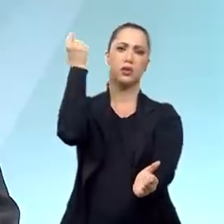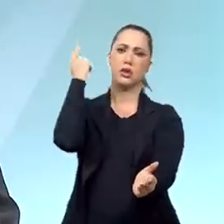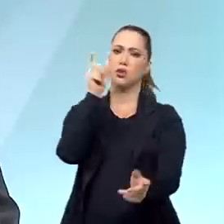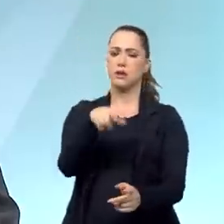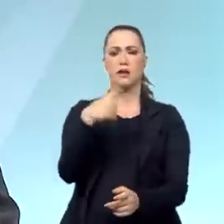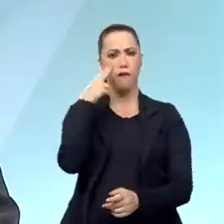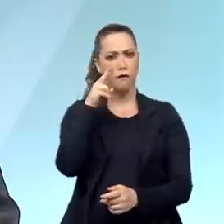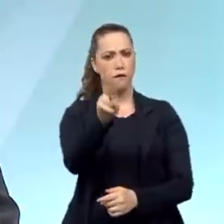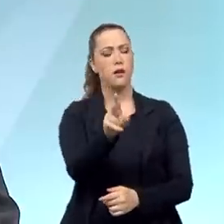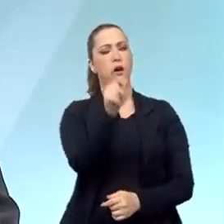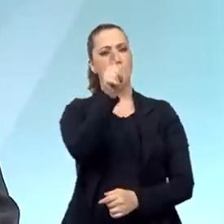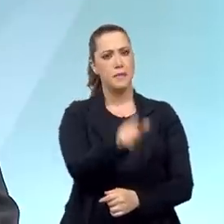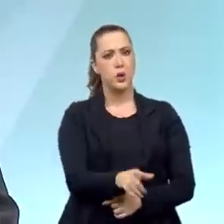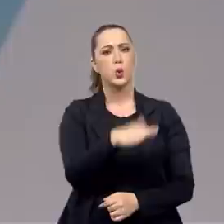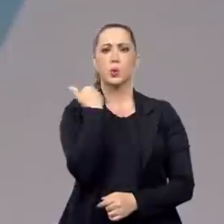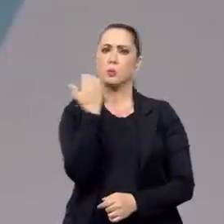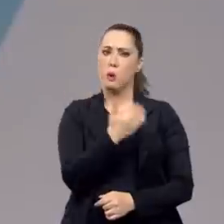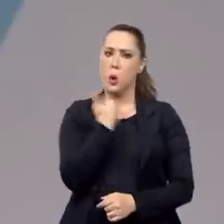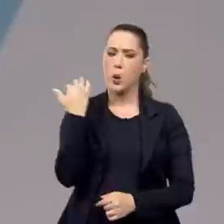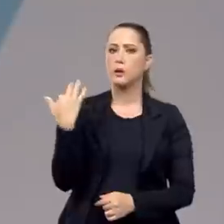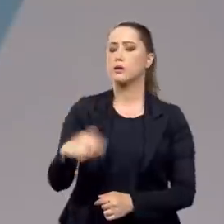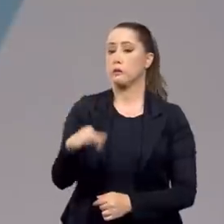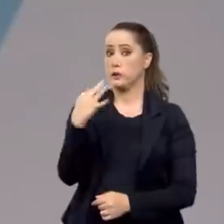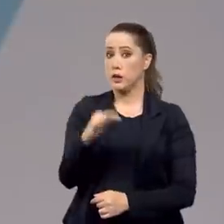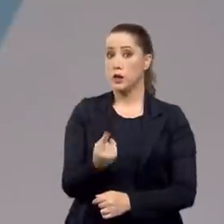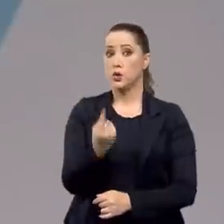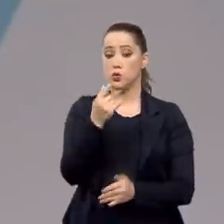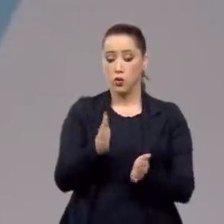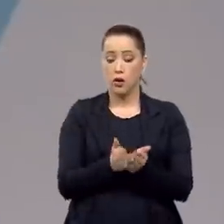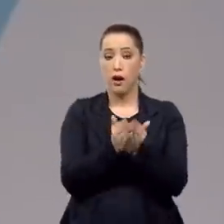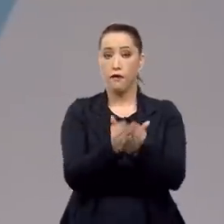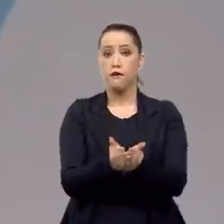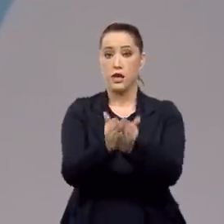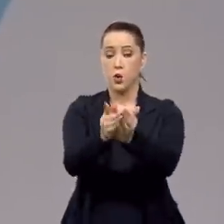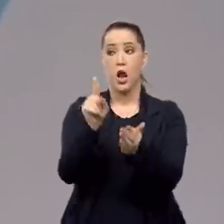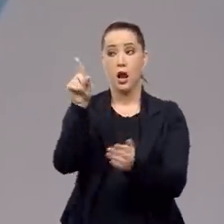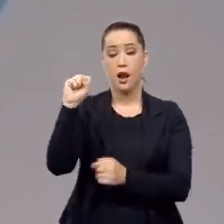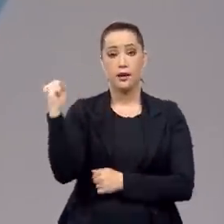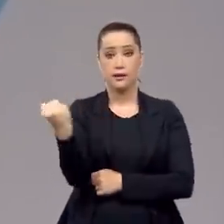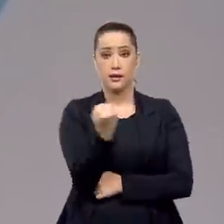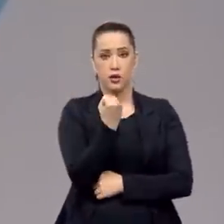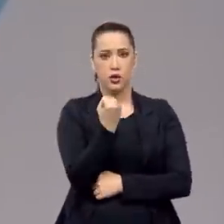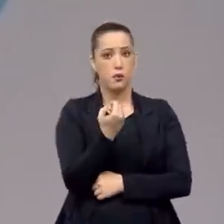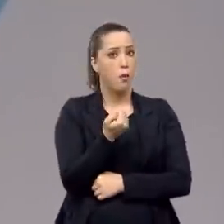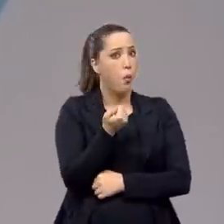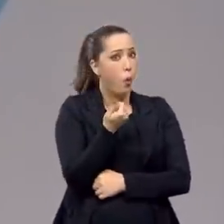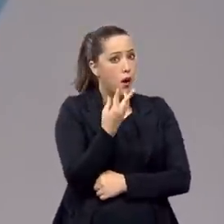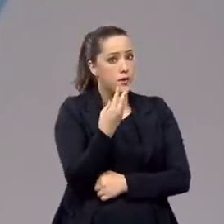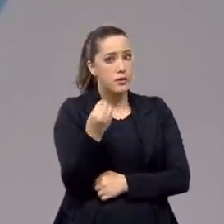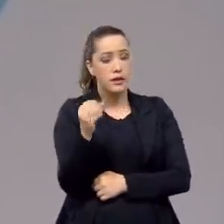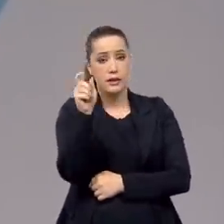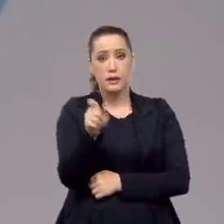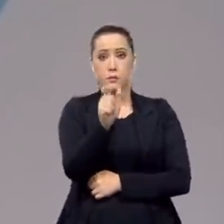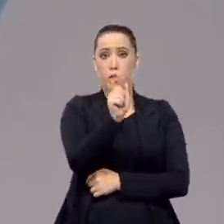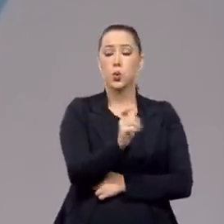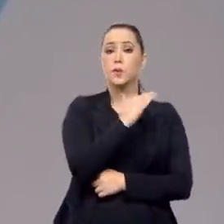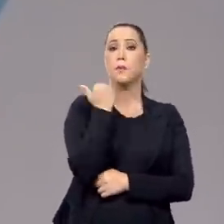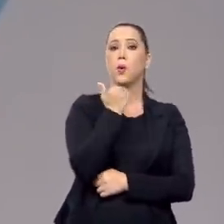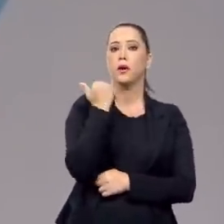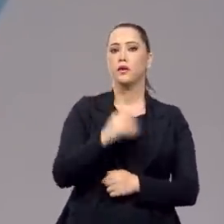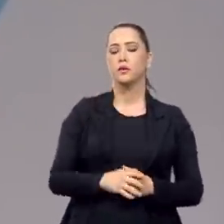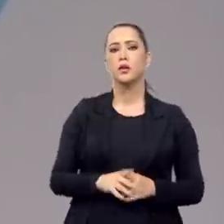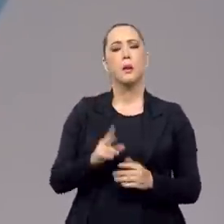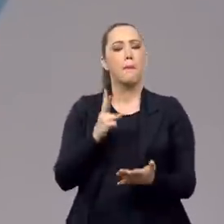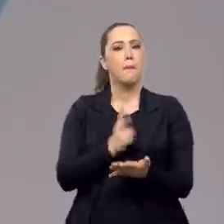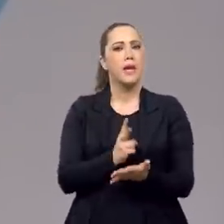feridas, pessoas mortas. Em um desses navios, lá em Sergipe, por exemplo, quase 300 pessoas morreram.